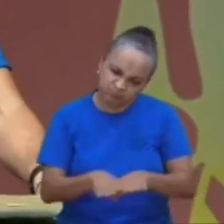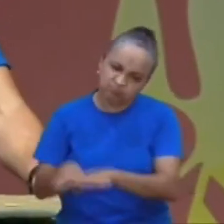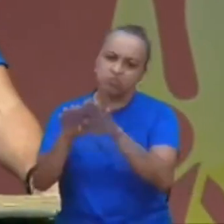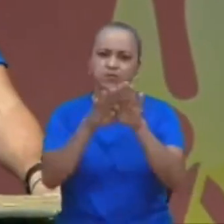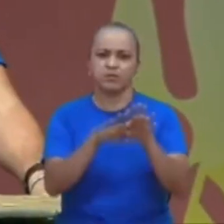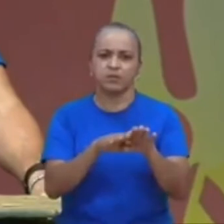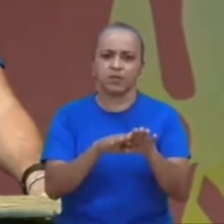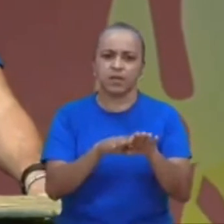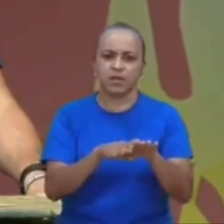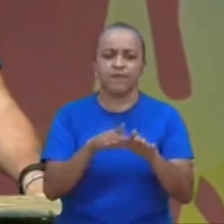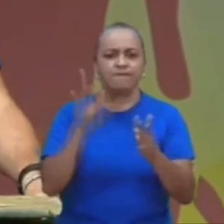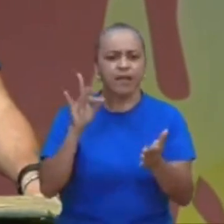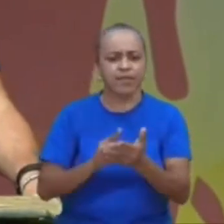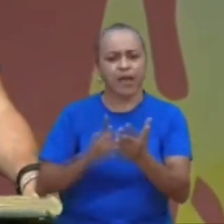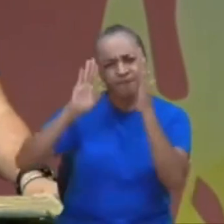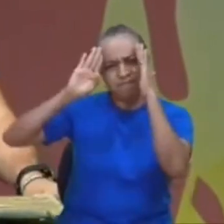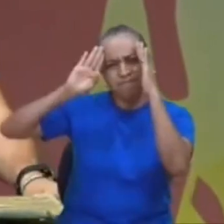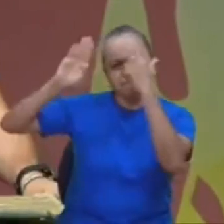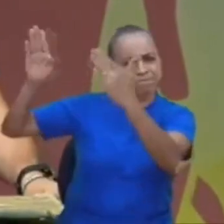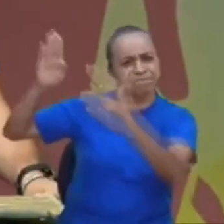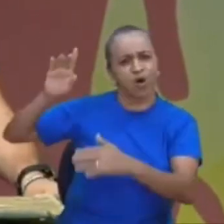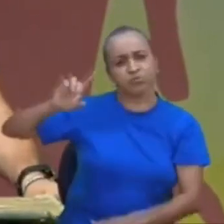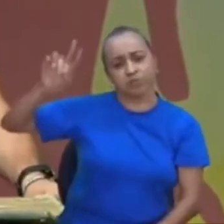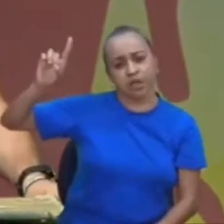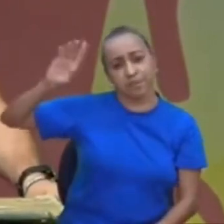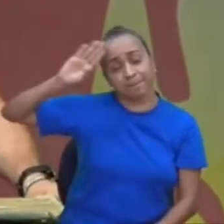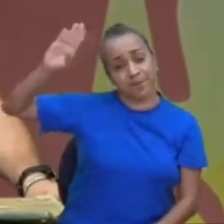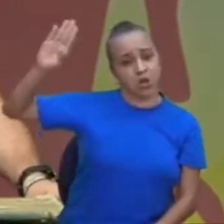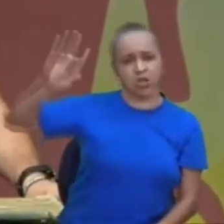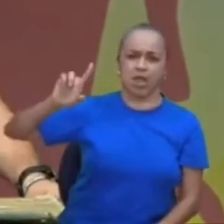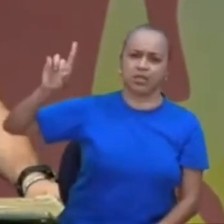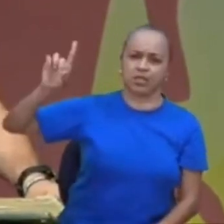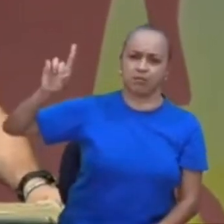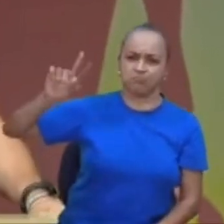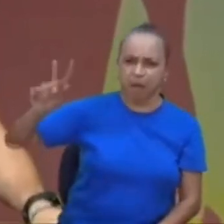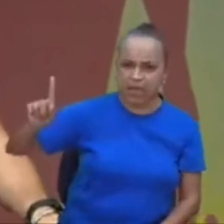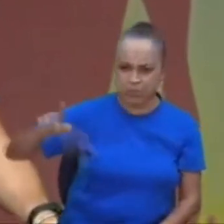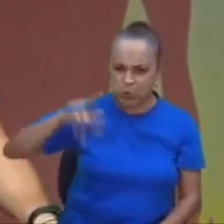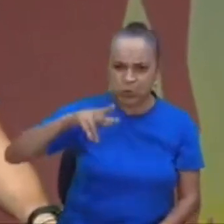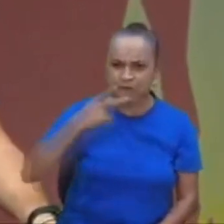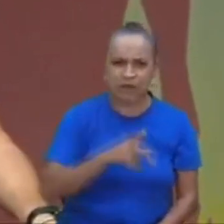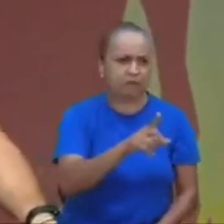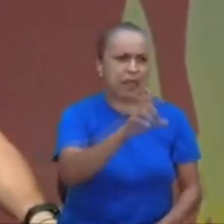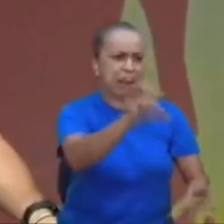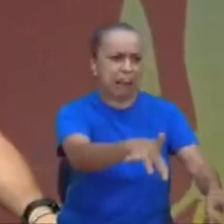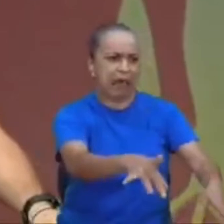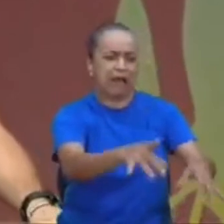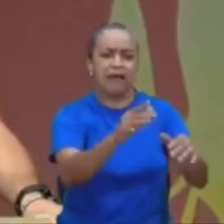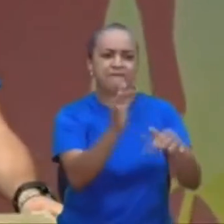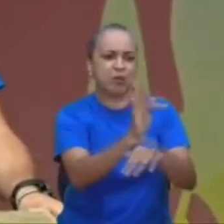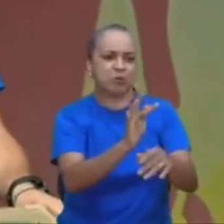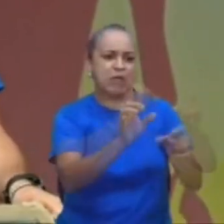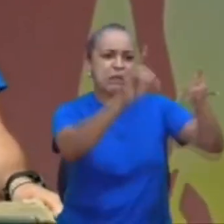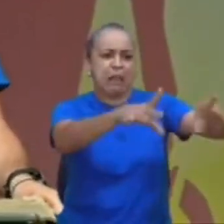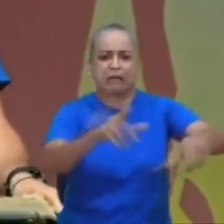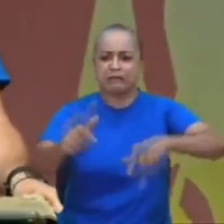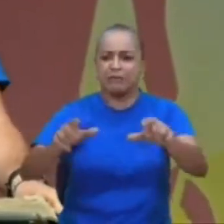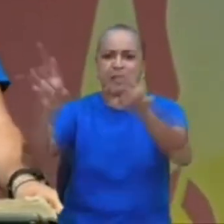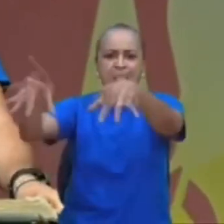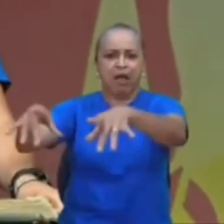buscar em primeiro lugar, o reino de Deus, é prioridade, mas nunca disse, que você não tem que buscar as outras coisas,